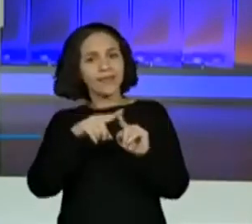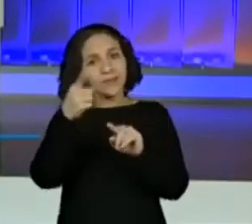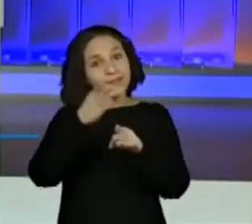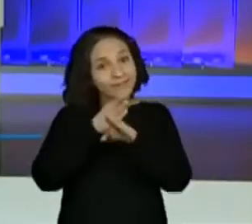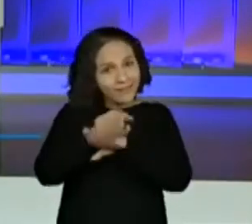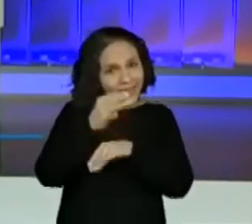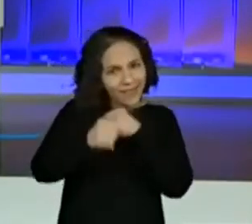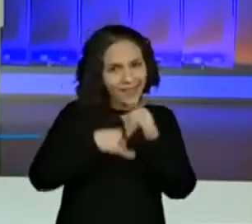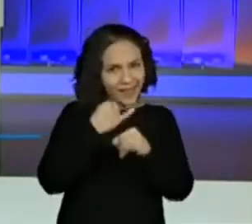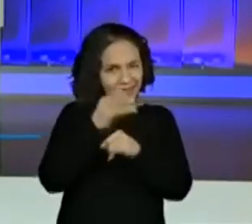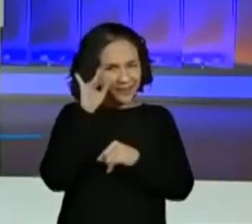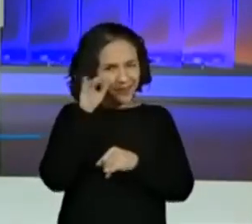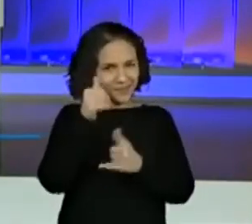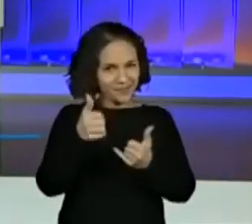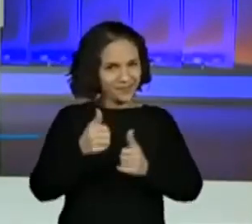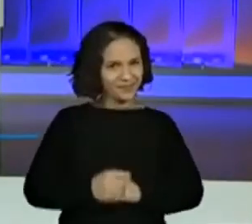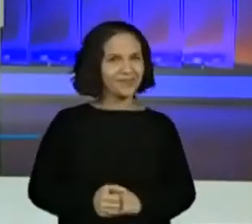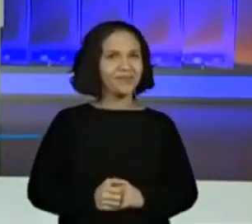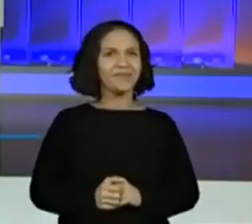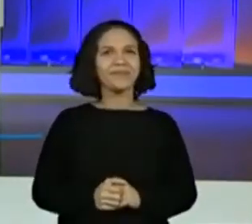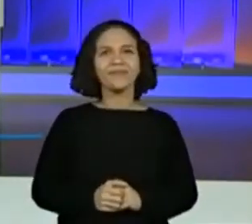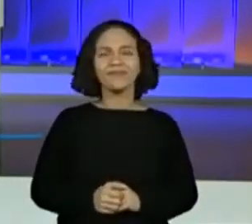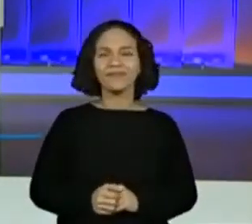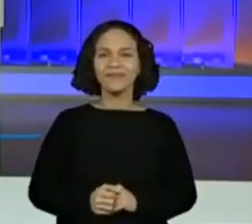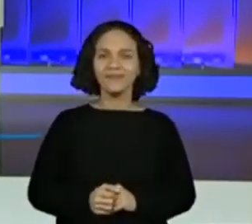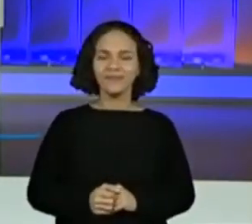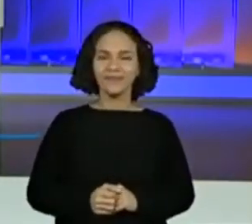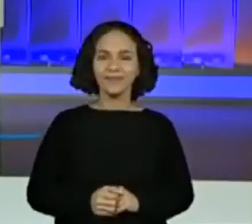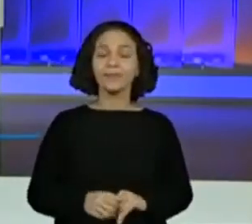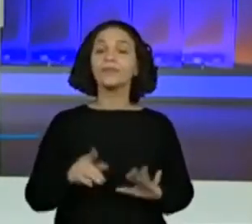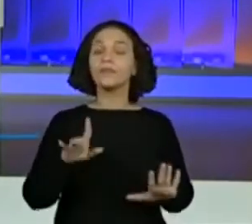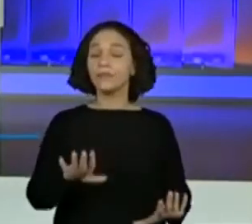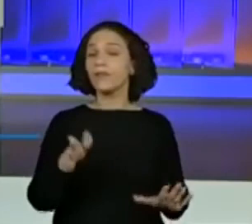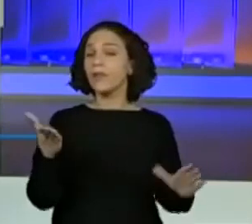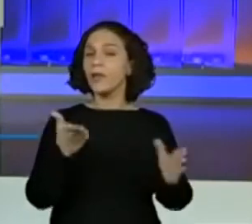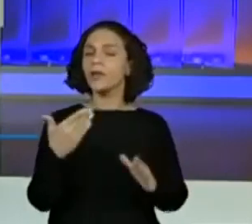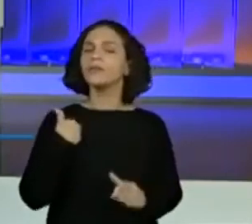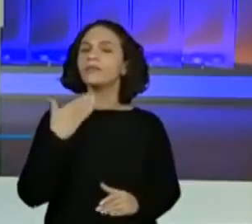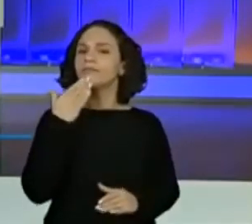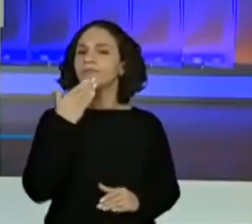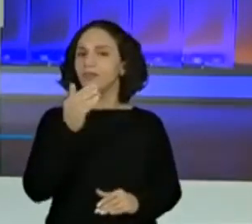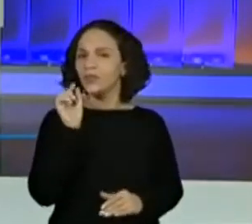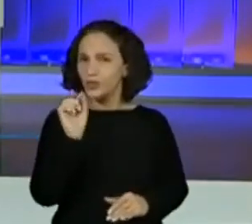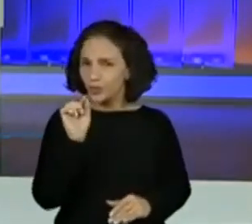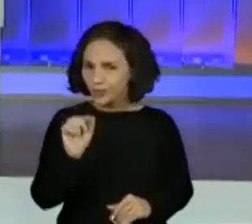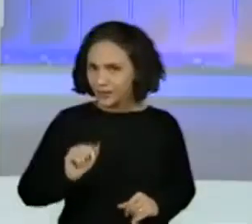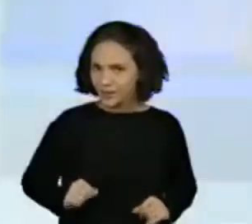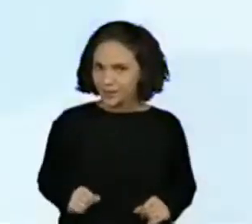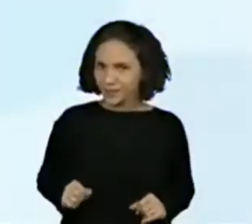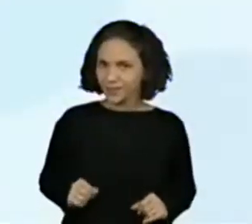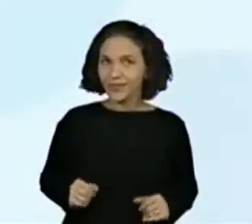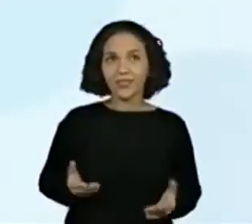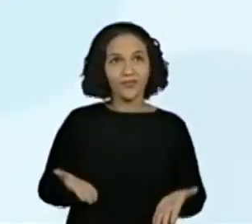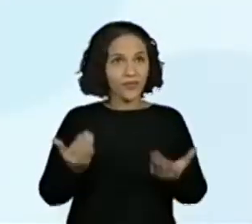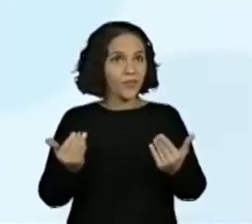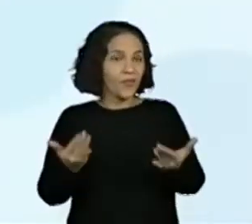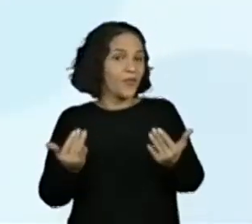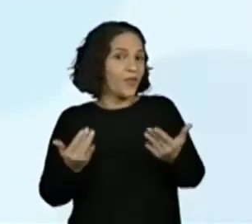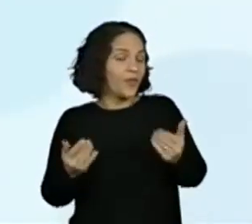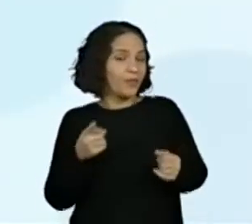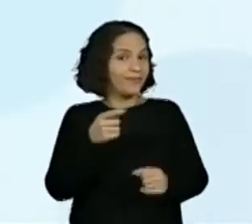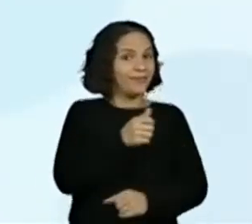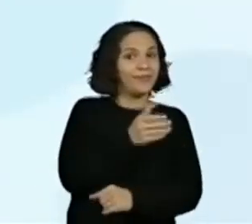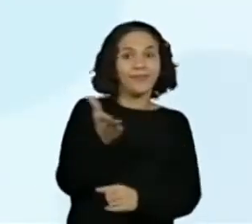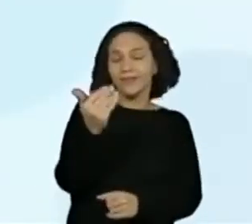Vamos seguir em frente, certo? Então, vamos lá. O que eu quero de vocês agora, neste momento? Vamos lá, aluno do quarto ano.